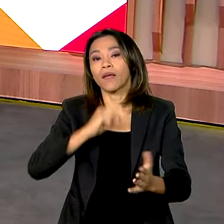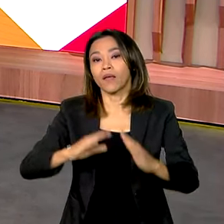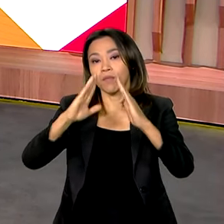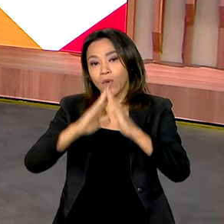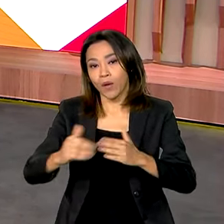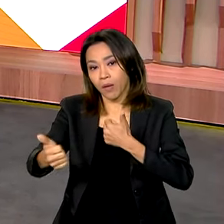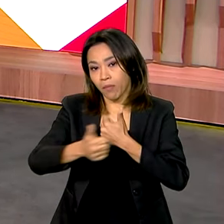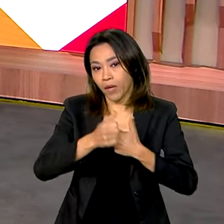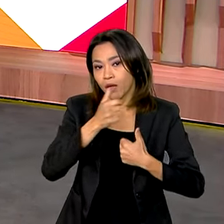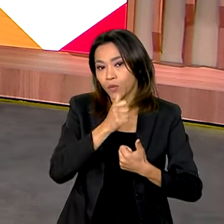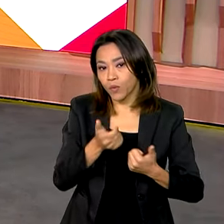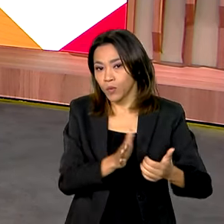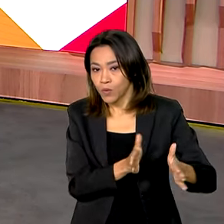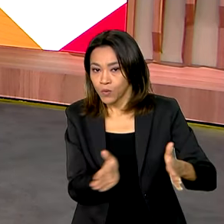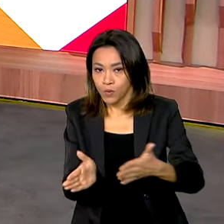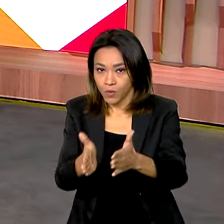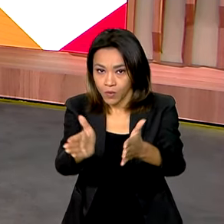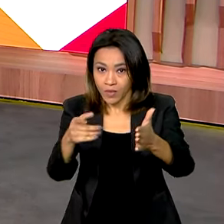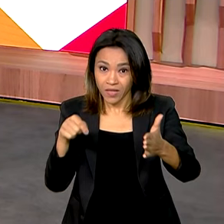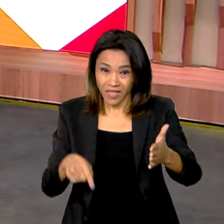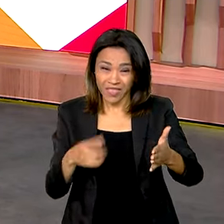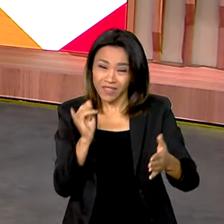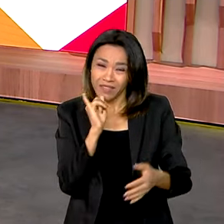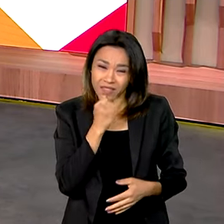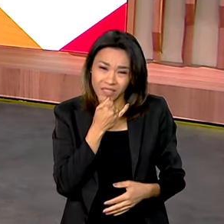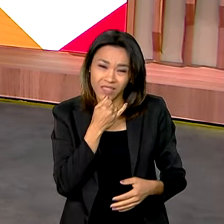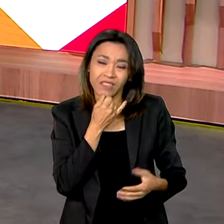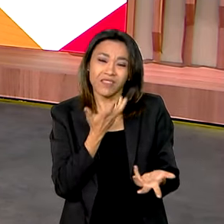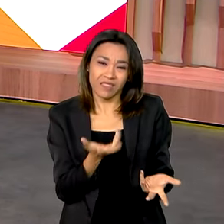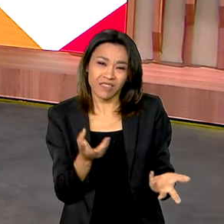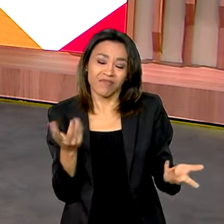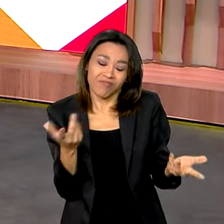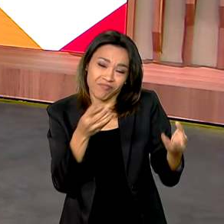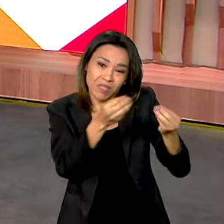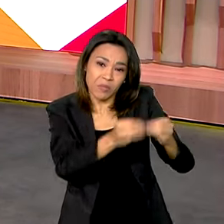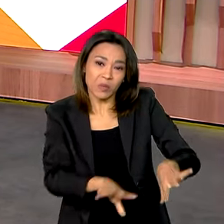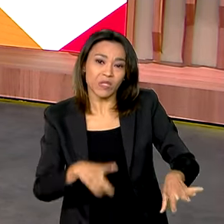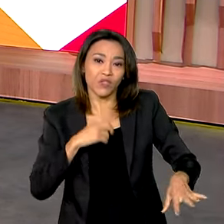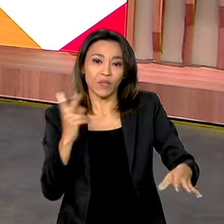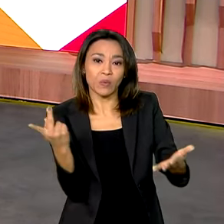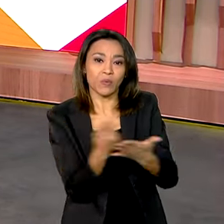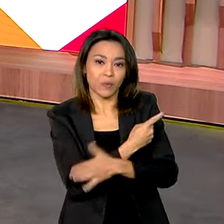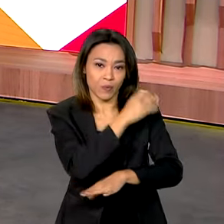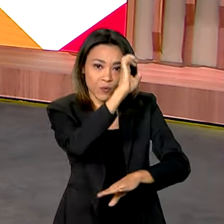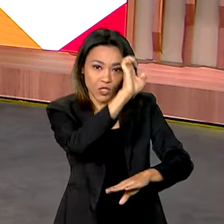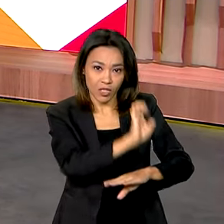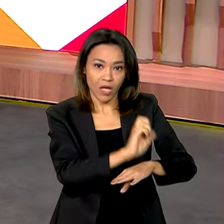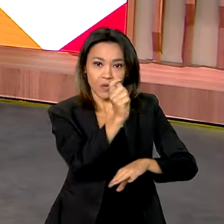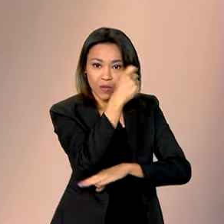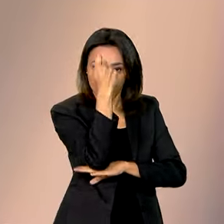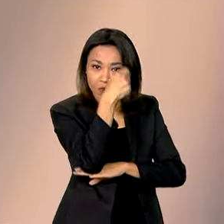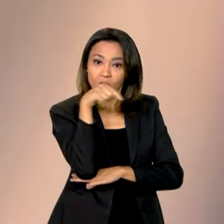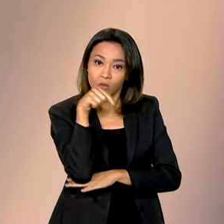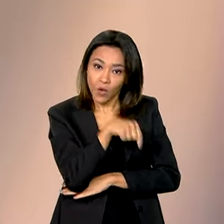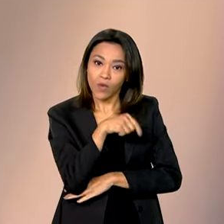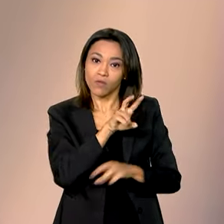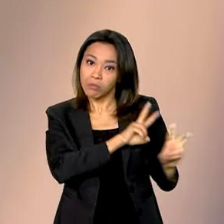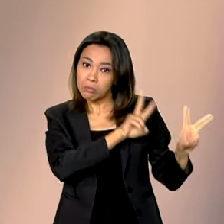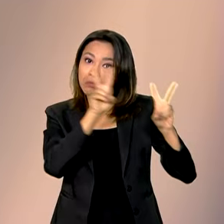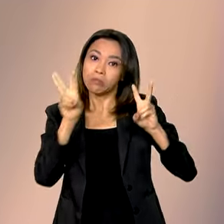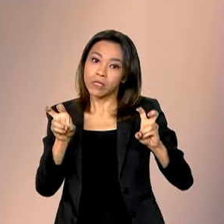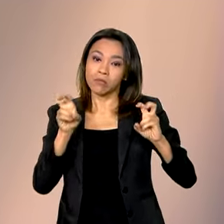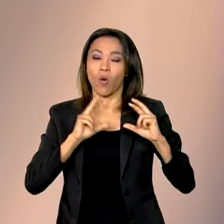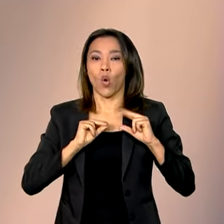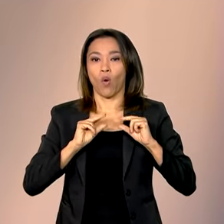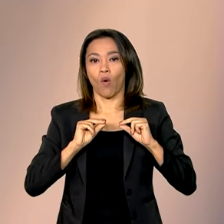Mas é claro que diante de toda essa tragédia, essa tristeza que vive o Rio Grande do Sul, esse foi o nosso principal assunto aqui